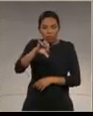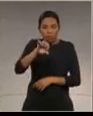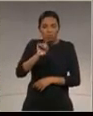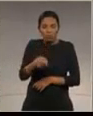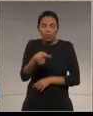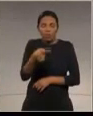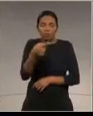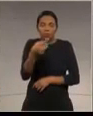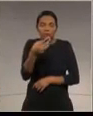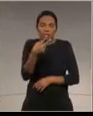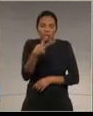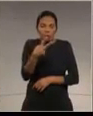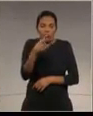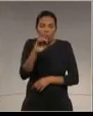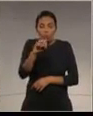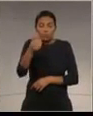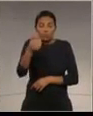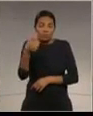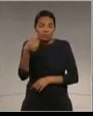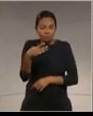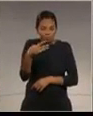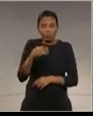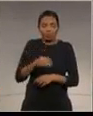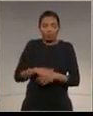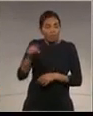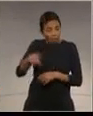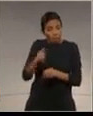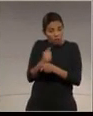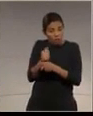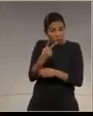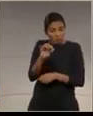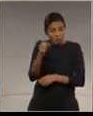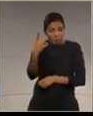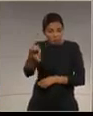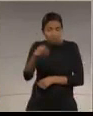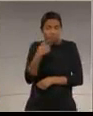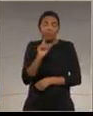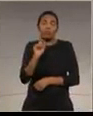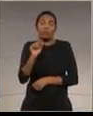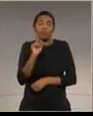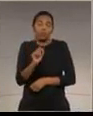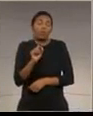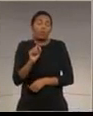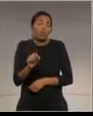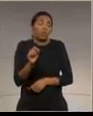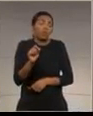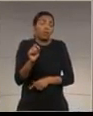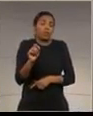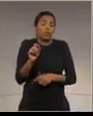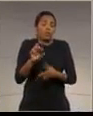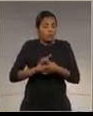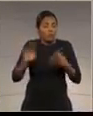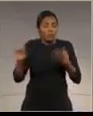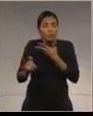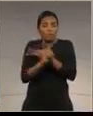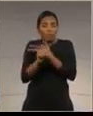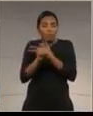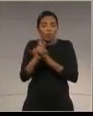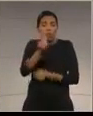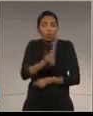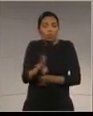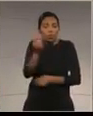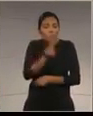de 2019, que autoriza o Poder Executivo a conceder a exploração de uso total ou parcial de áreas